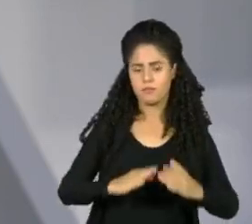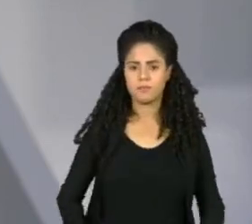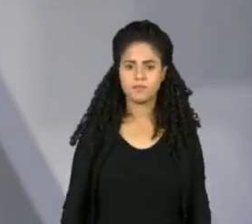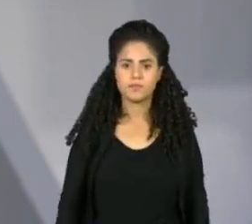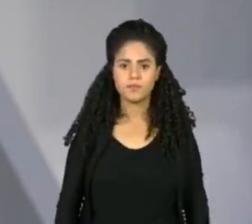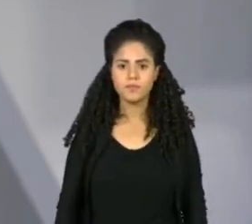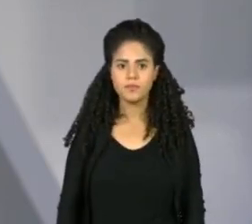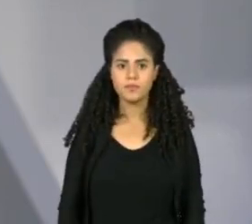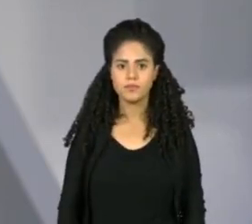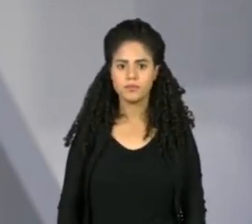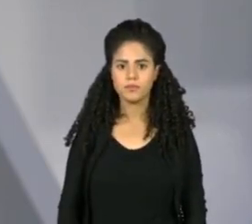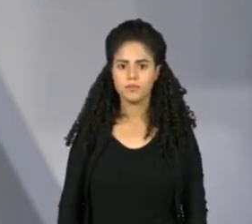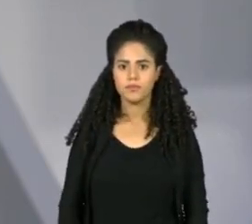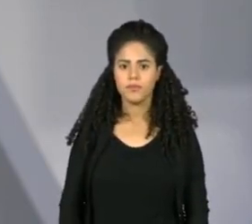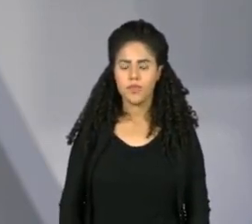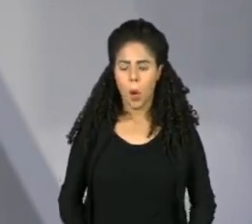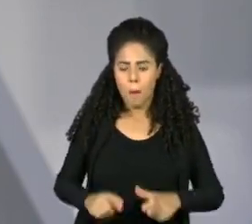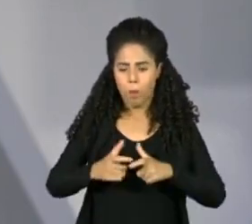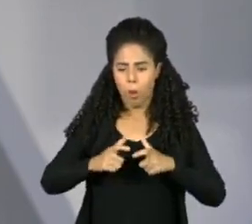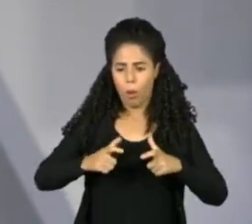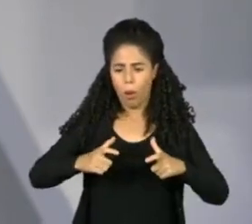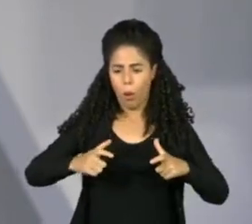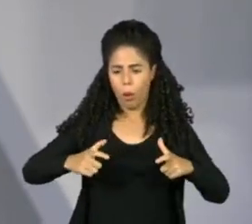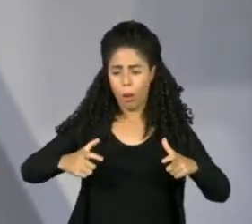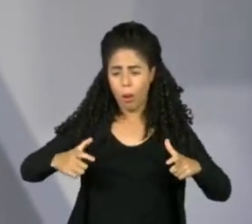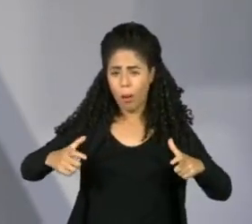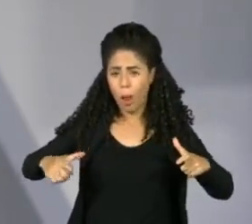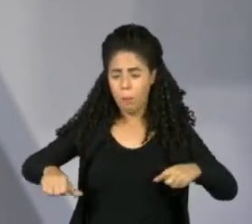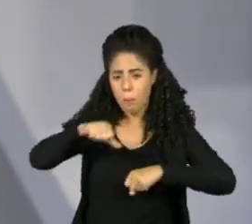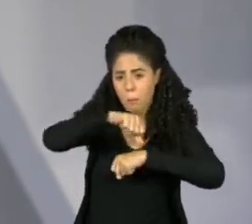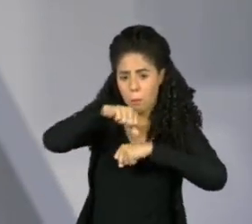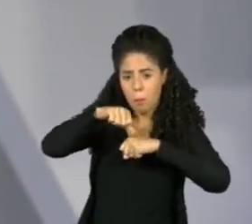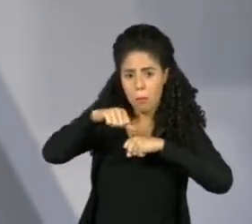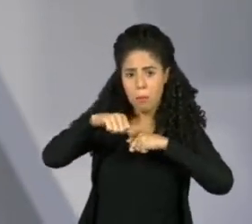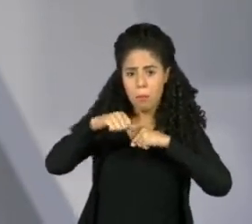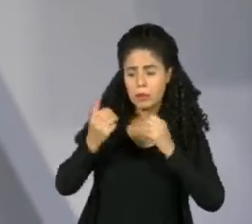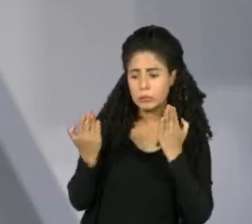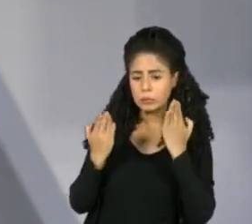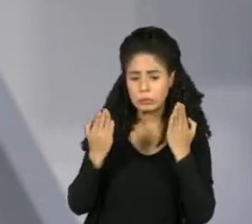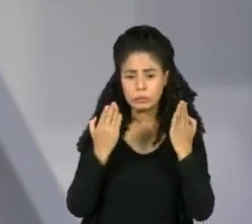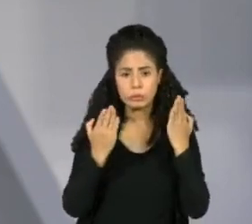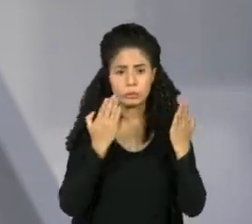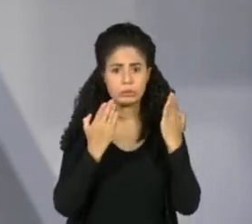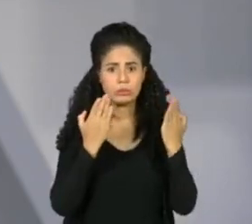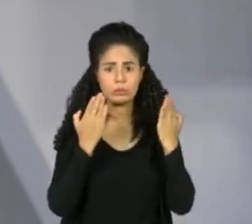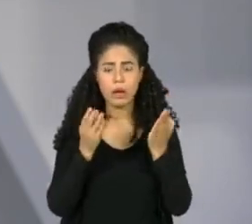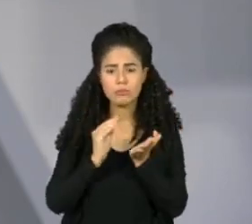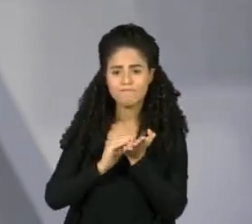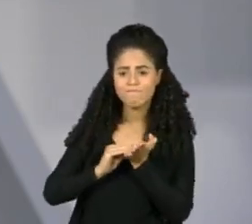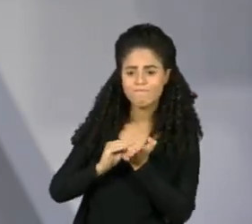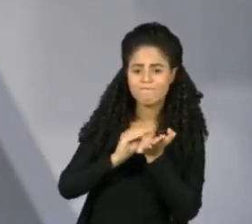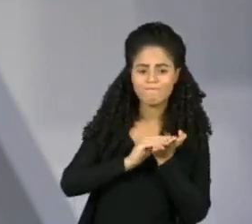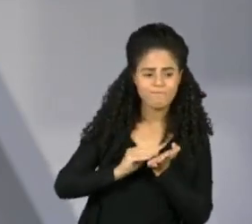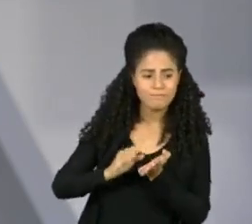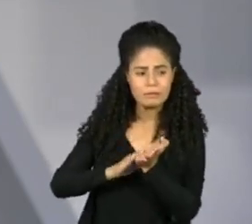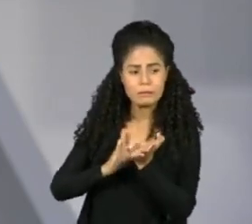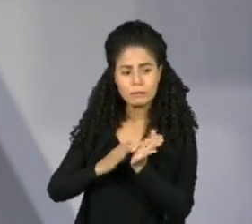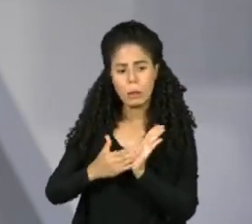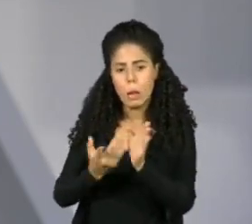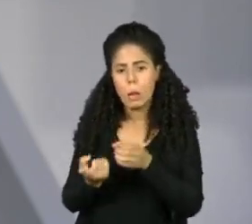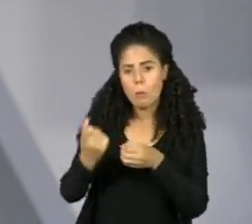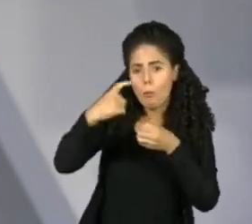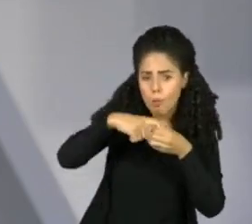Diante do avanço da variante Ômicron, das incertezas das aulas presenciais e da falta de diretrizes do Ministério da